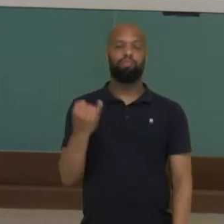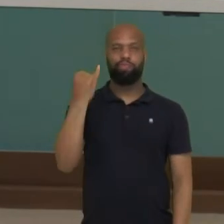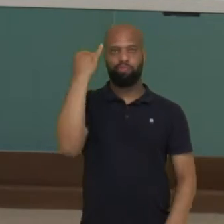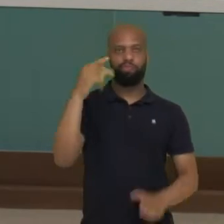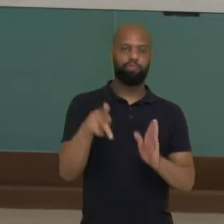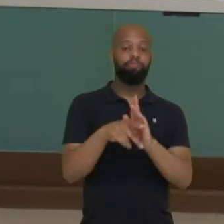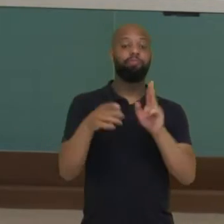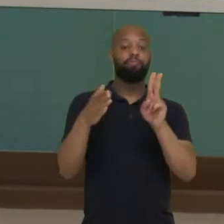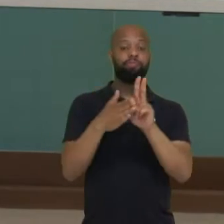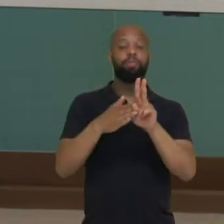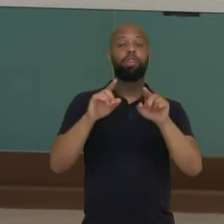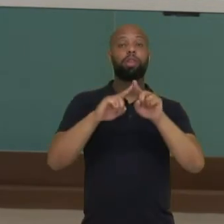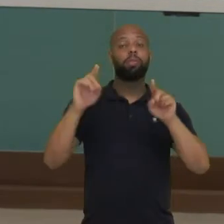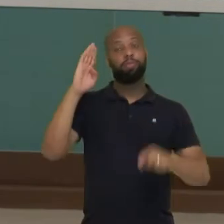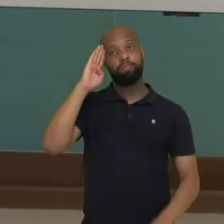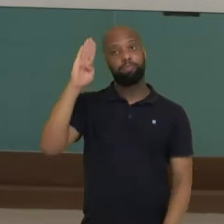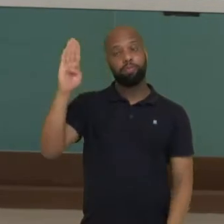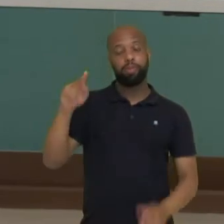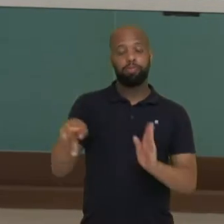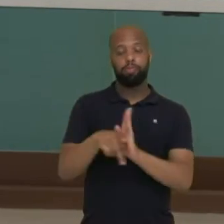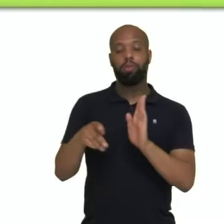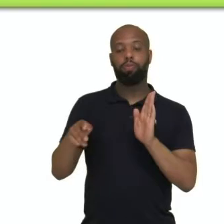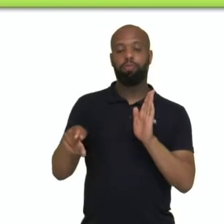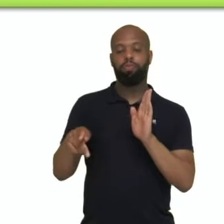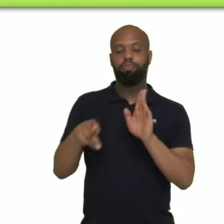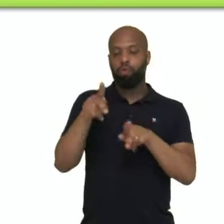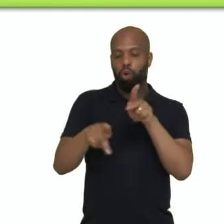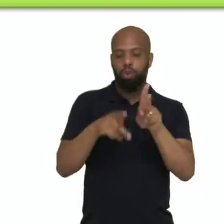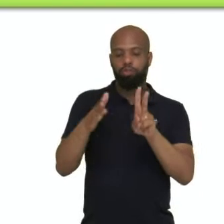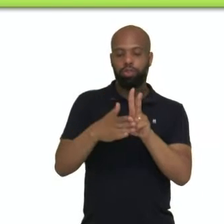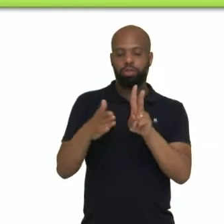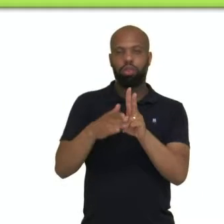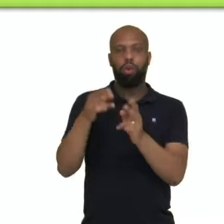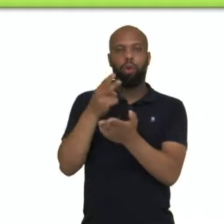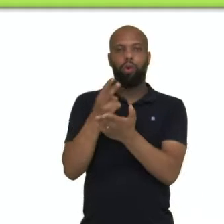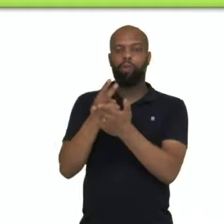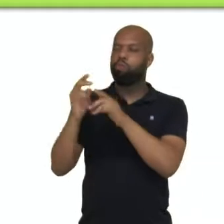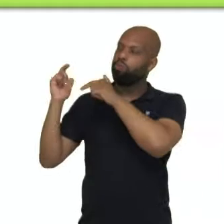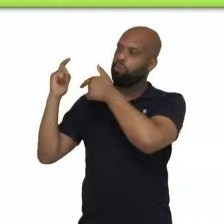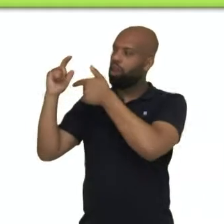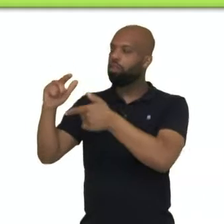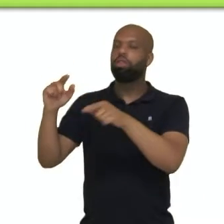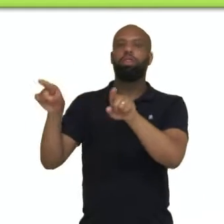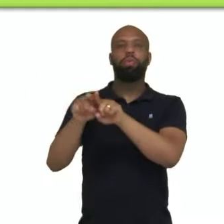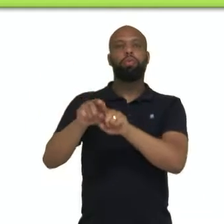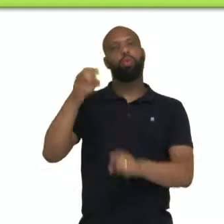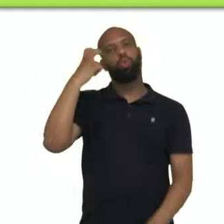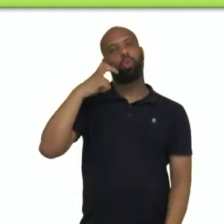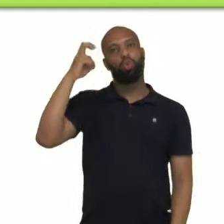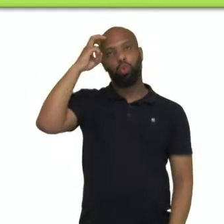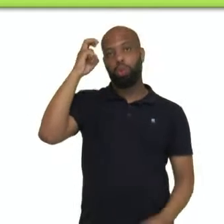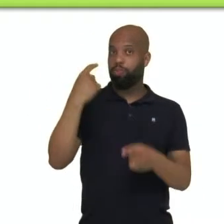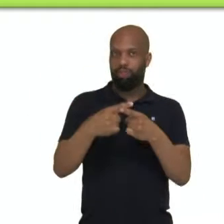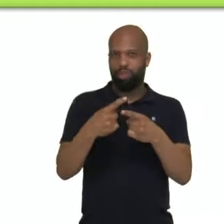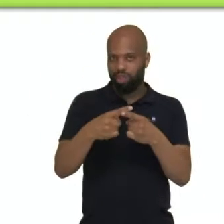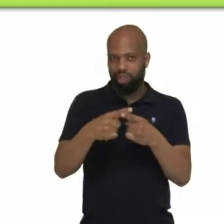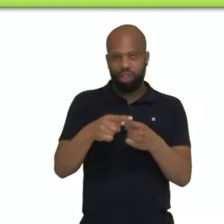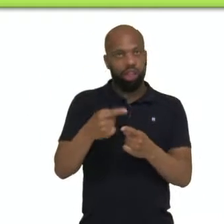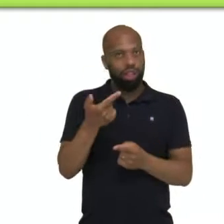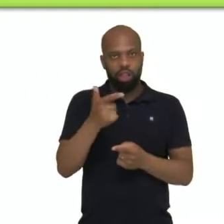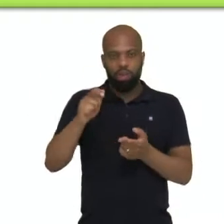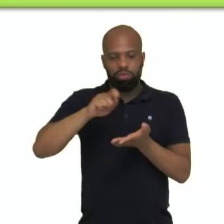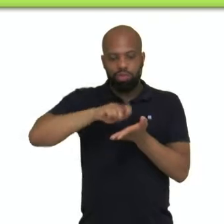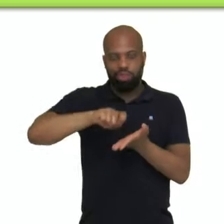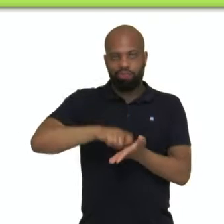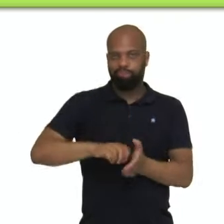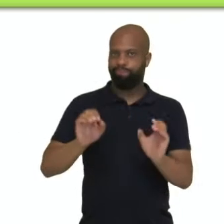para os povos indígenas, eles ajudam a manter a tradição e a cultura, já que eles não têm texto sagrado escrito. Então são os rituais